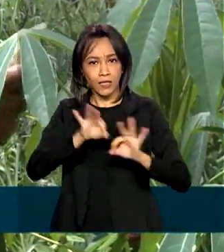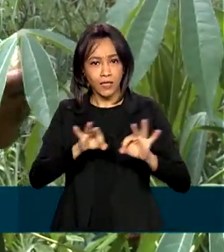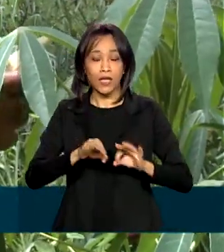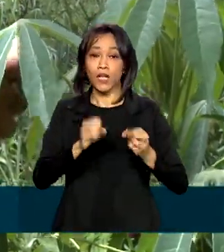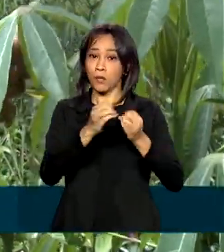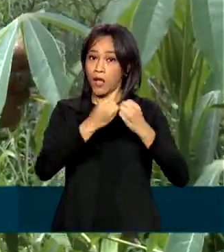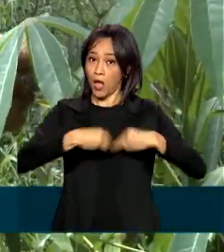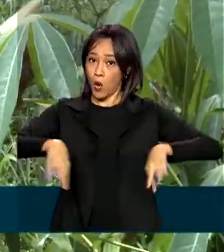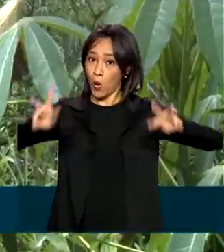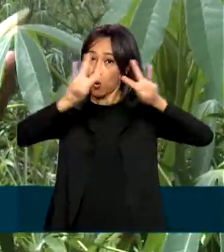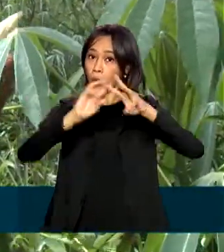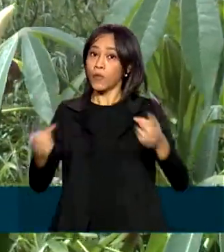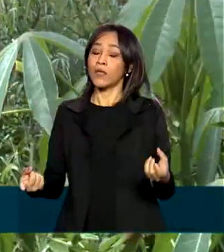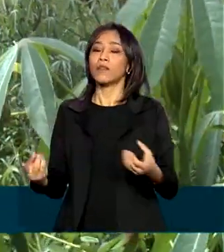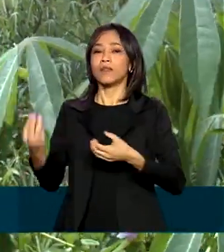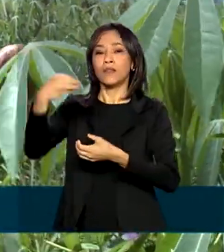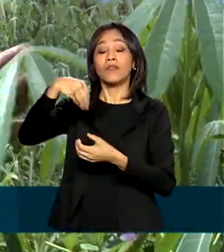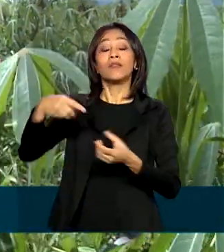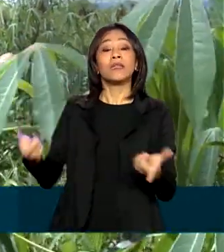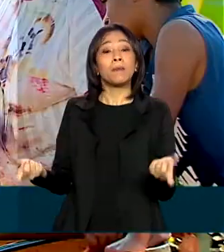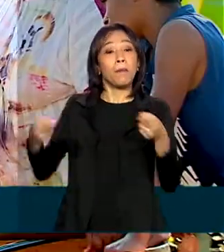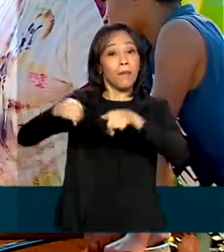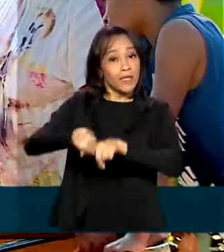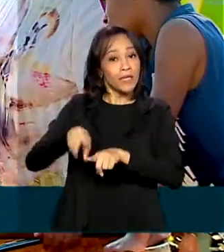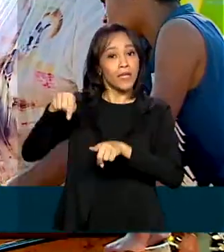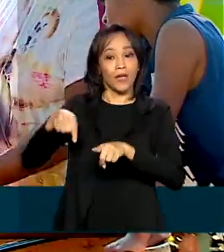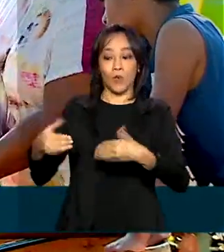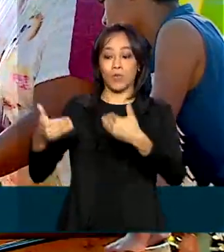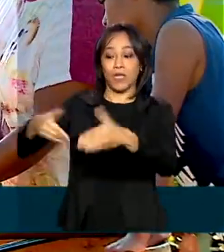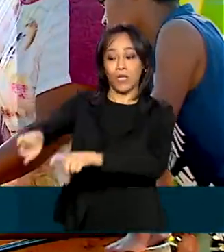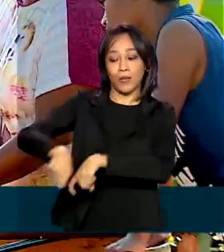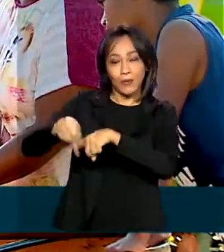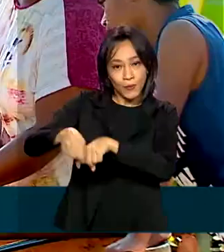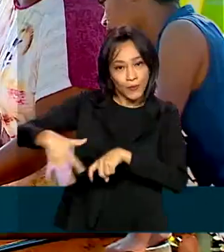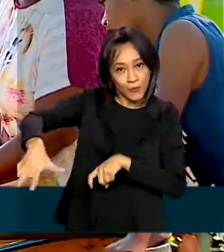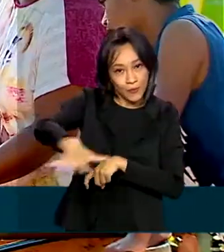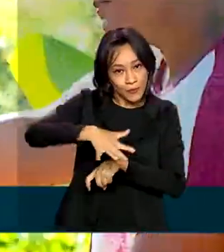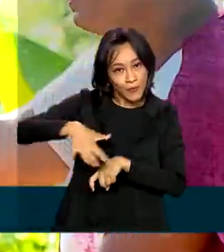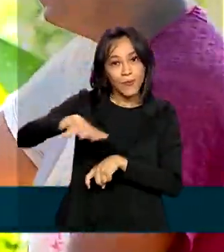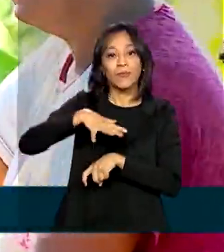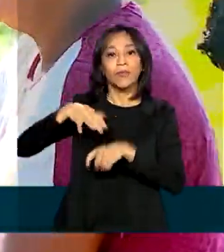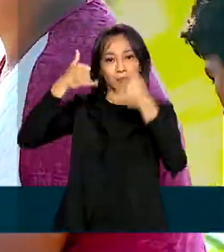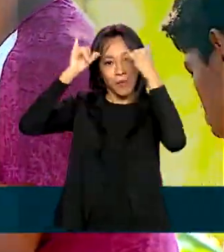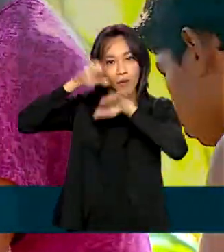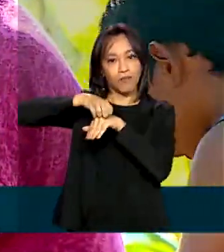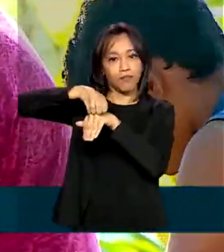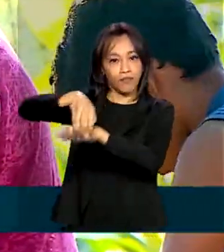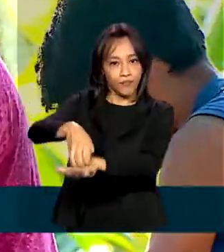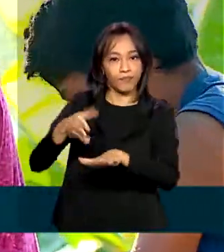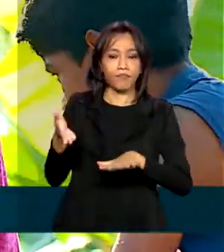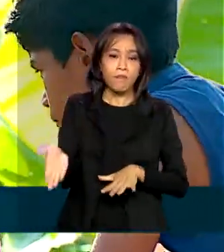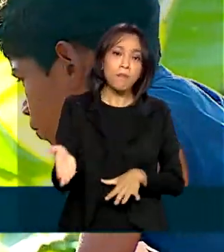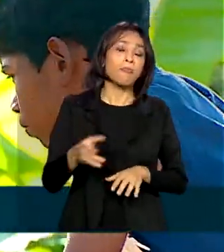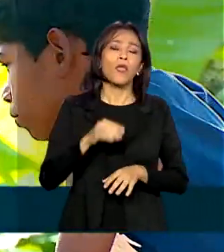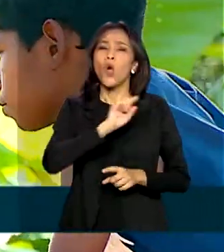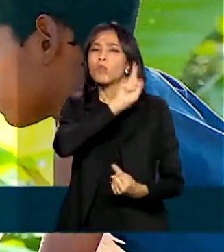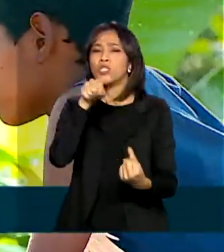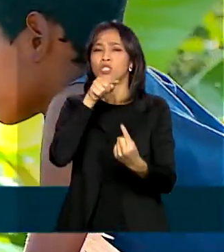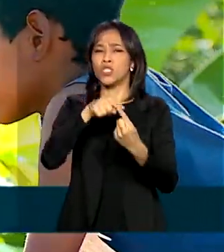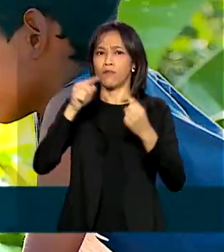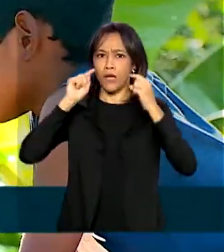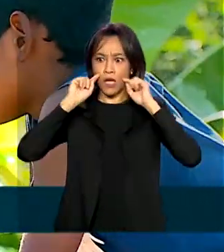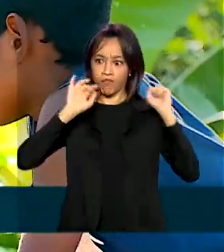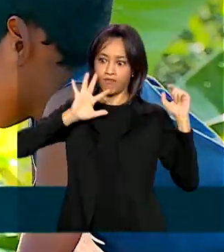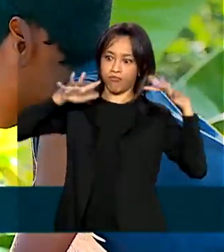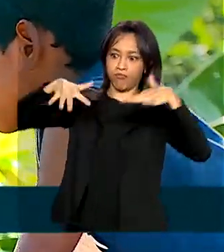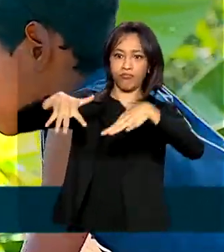parceria com o Ministério da Agricultura, Pecuária e Abastecimento. A intenção é dar visibilidade ao